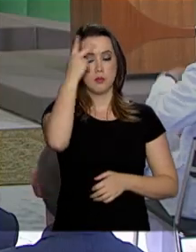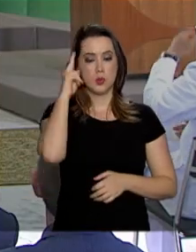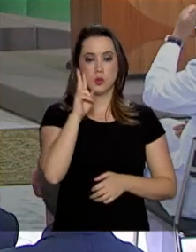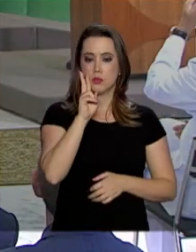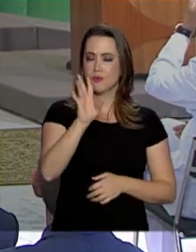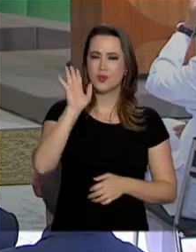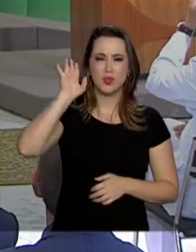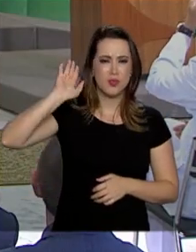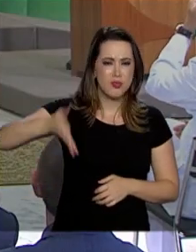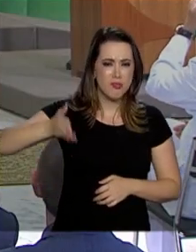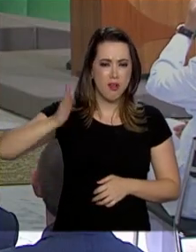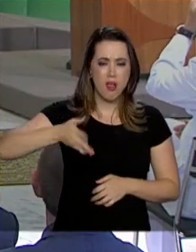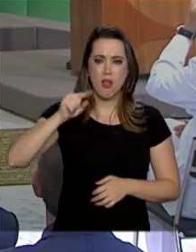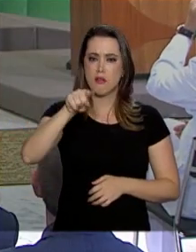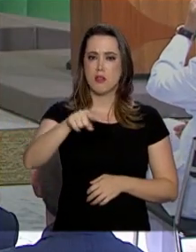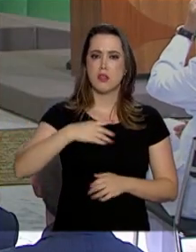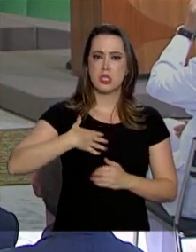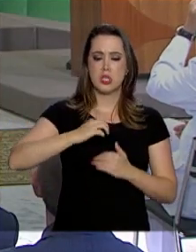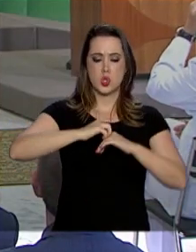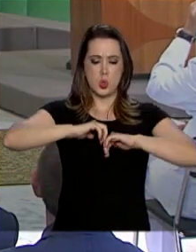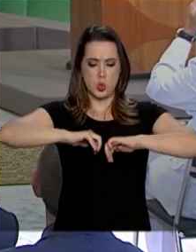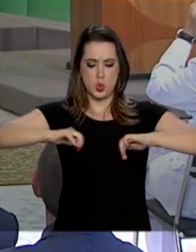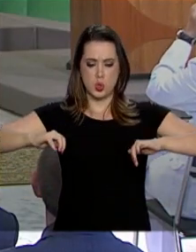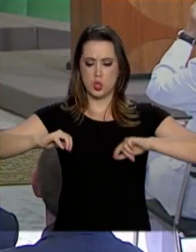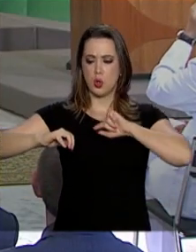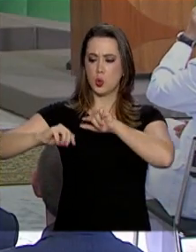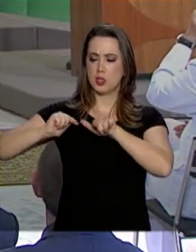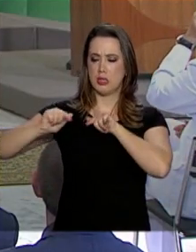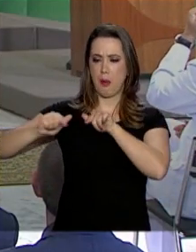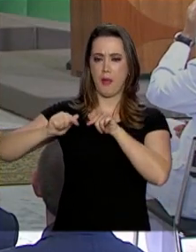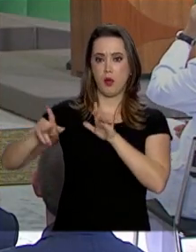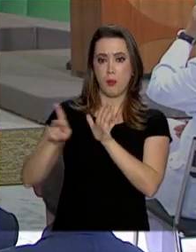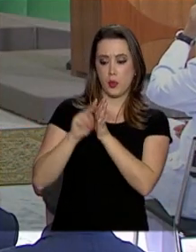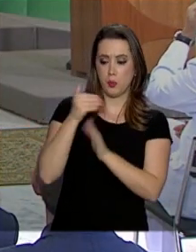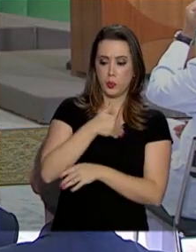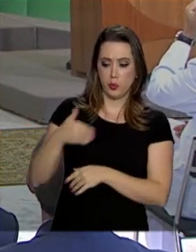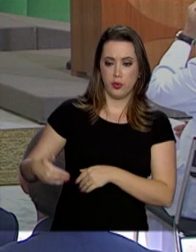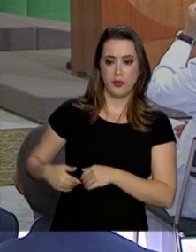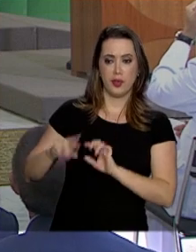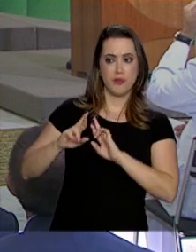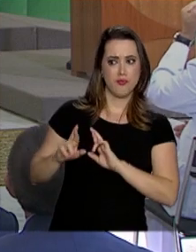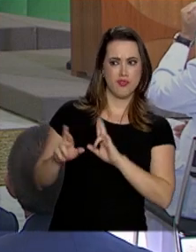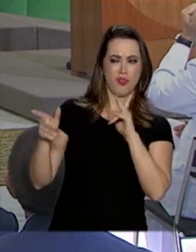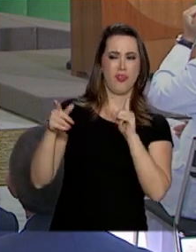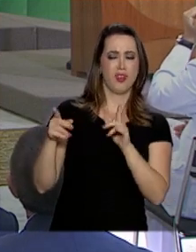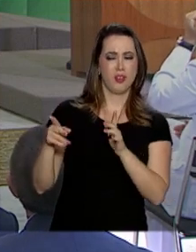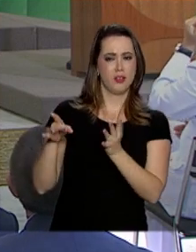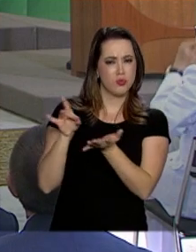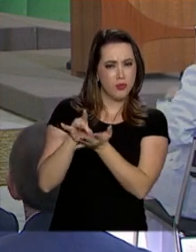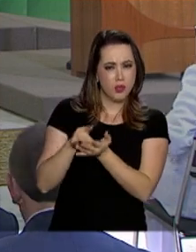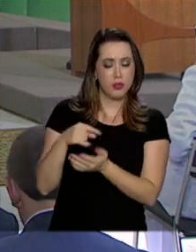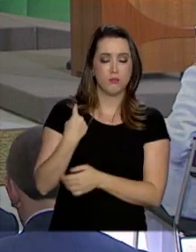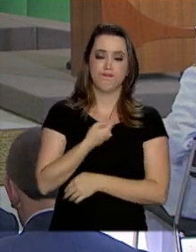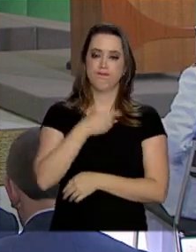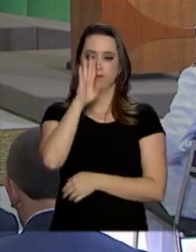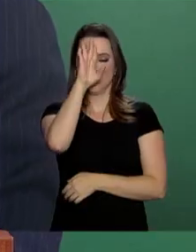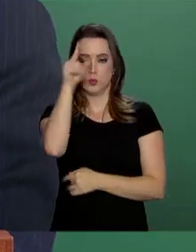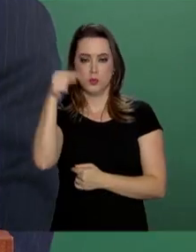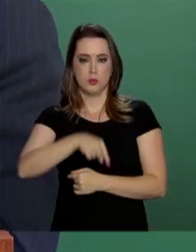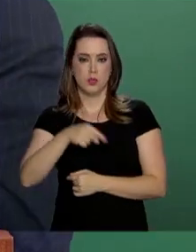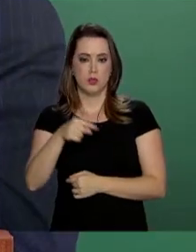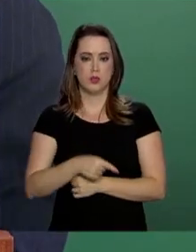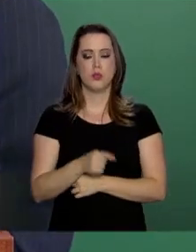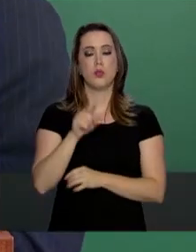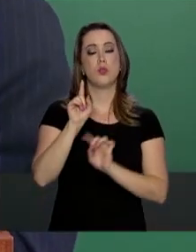esse desvirtuamento das funções públicas. E principalmente, no nosso caso específico aqui hoje,